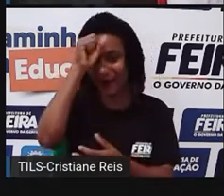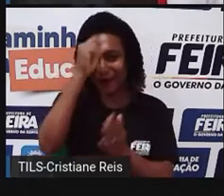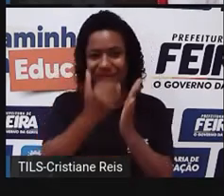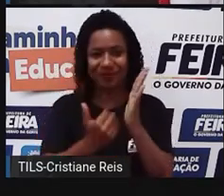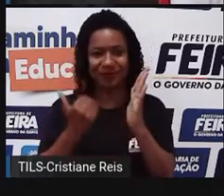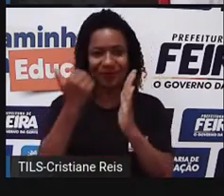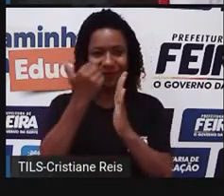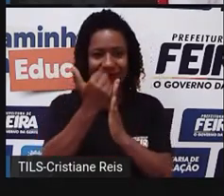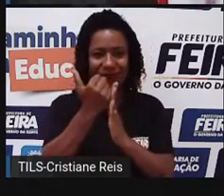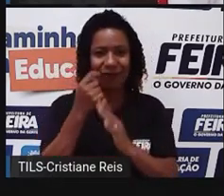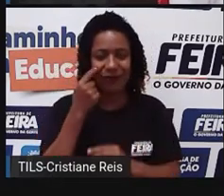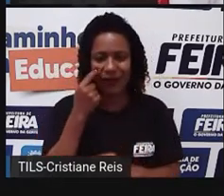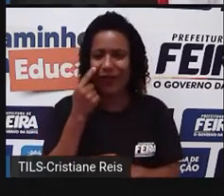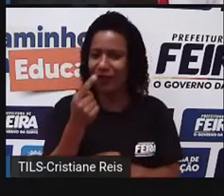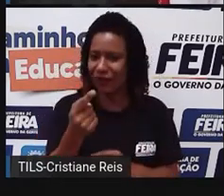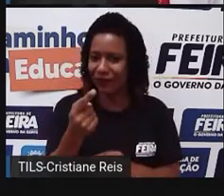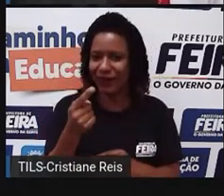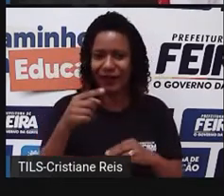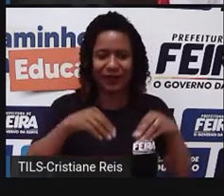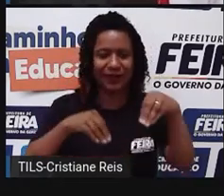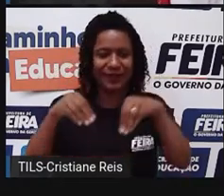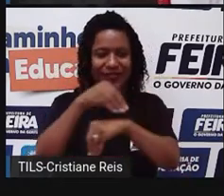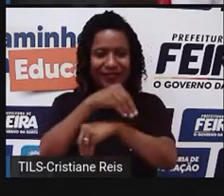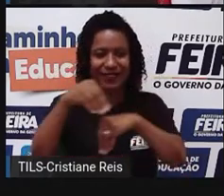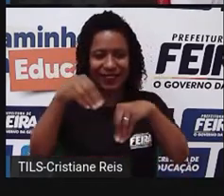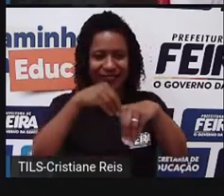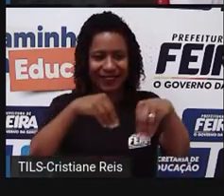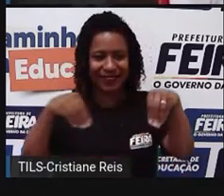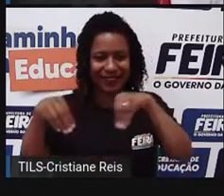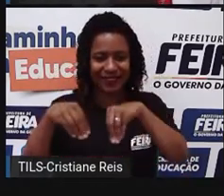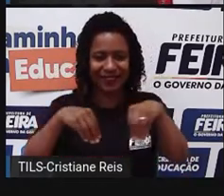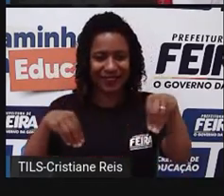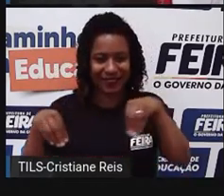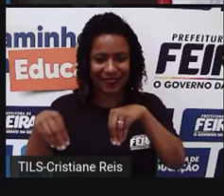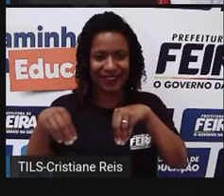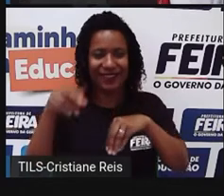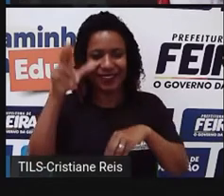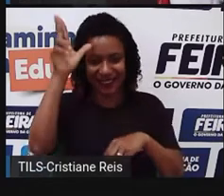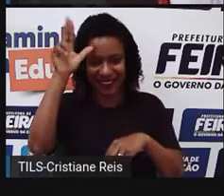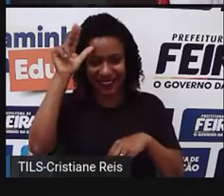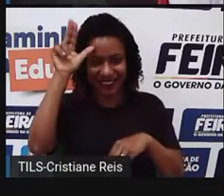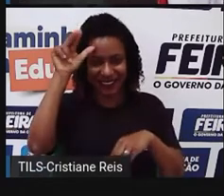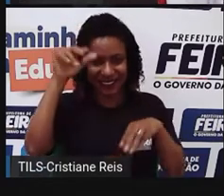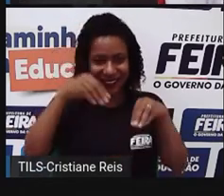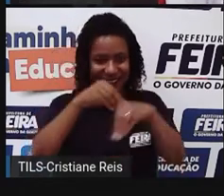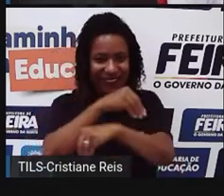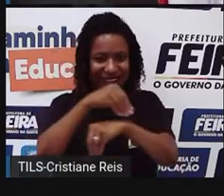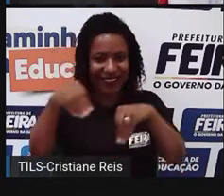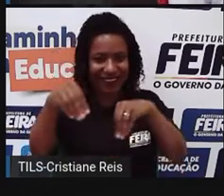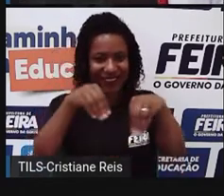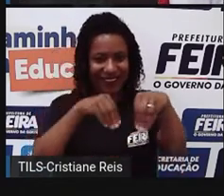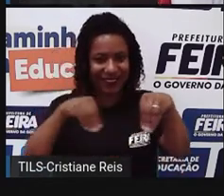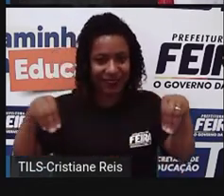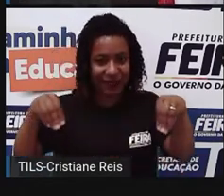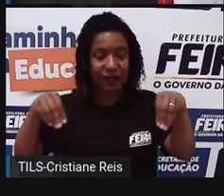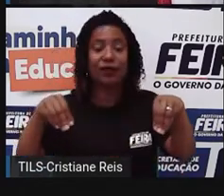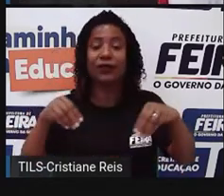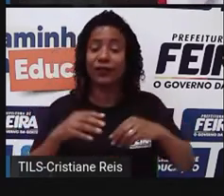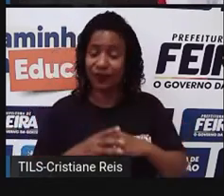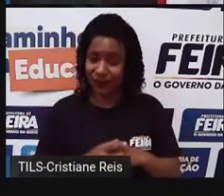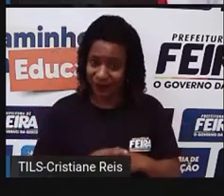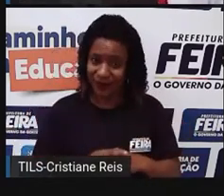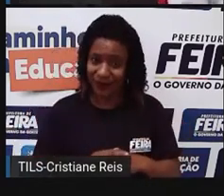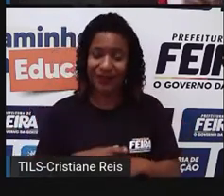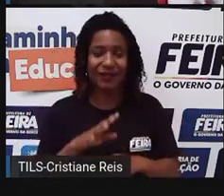peças, né, quem joga xadrez deve ter matado logo na hora, né, que eram algumas peças do jogo de xadrez, que é um jogo que